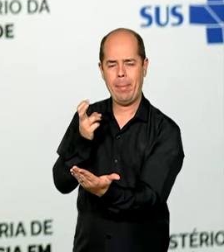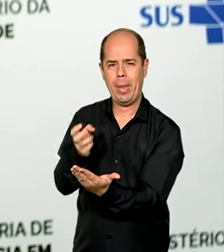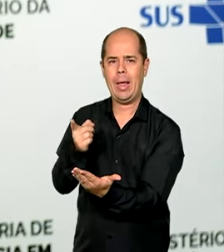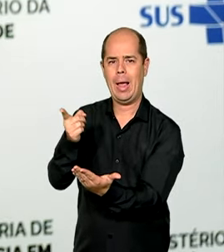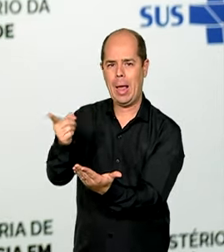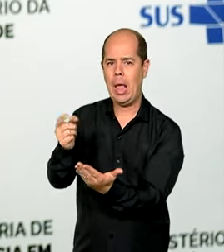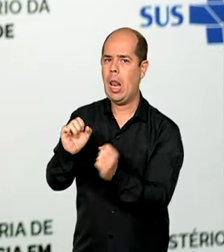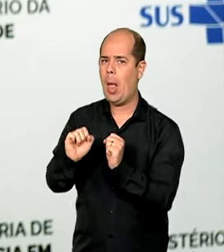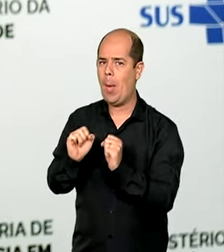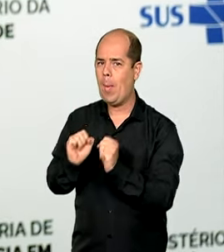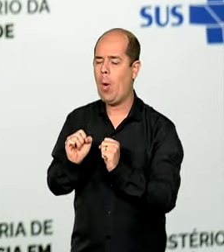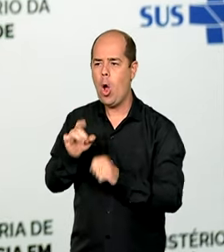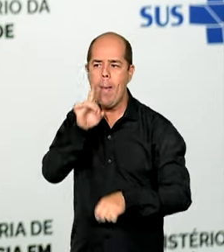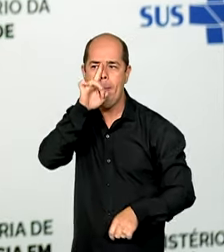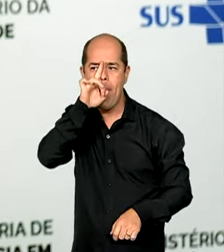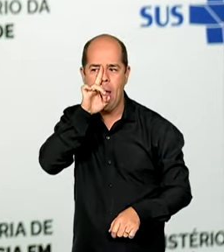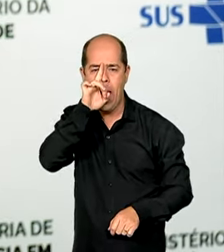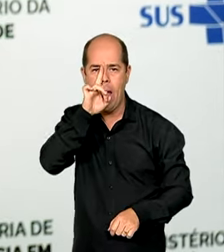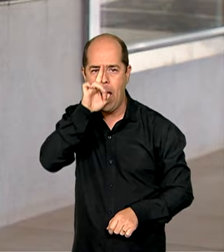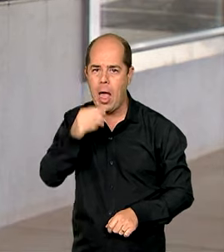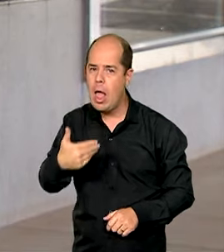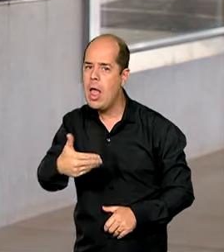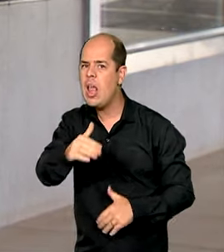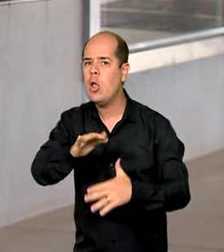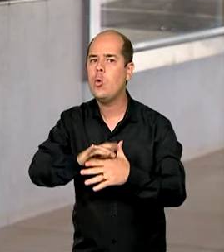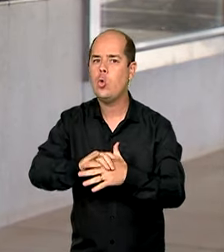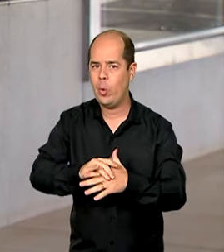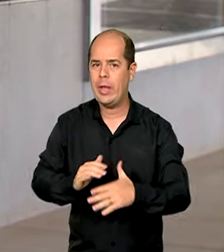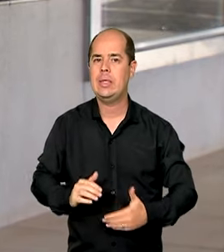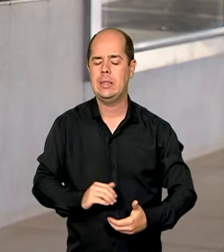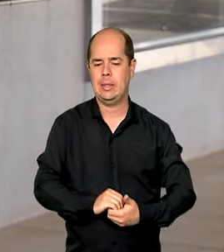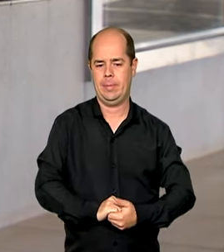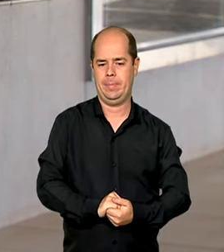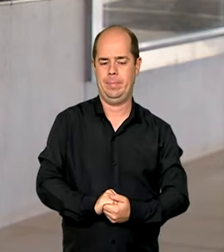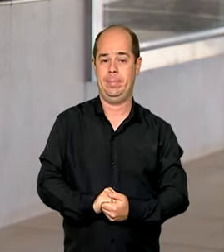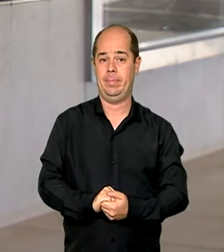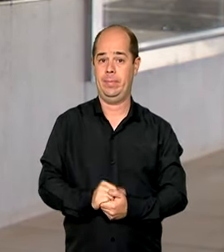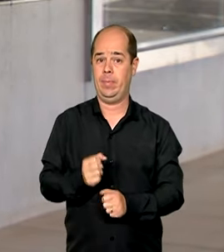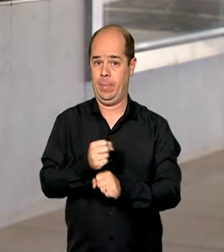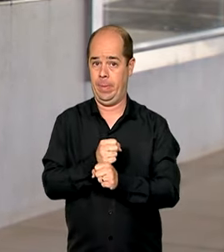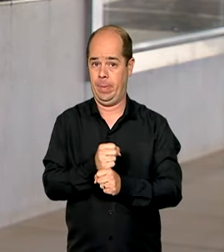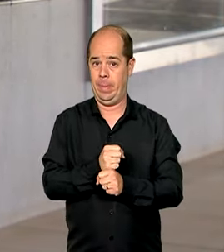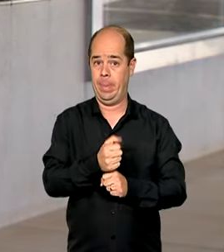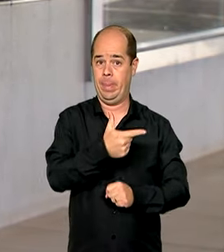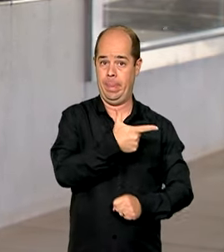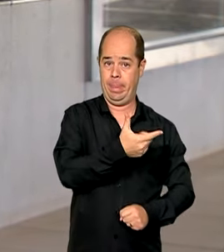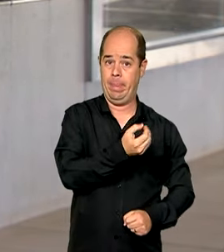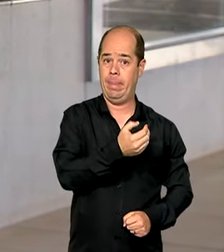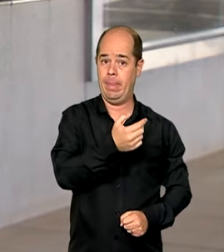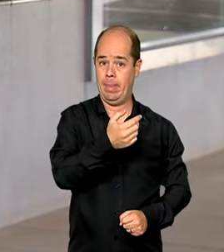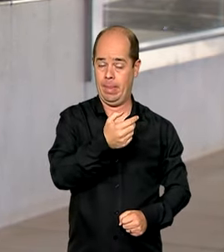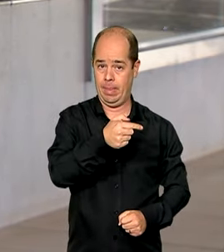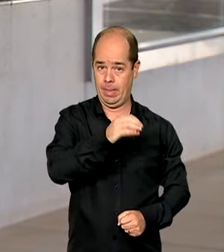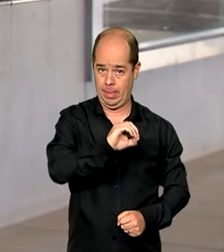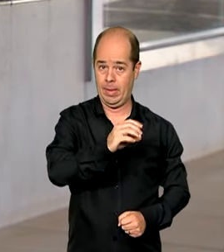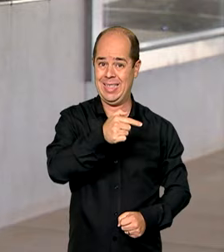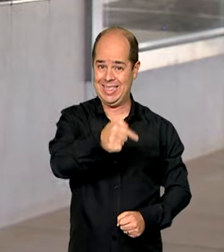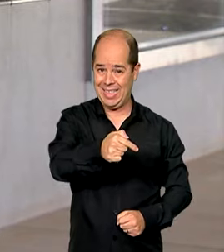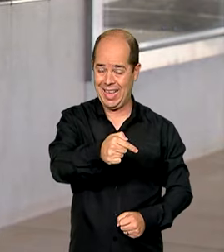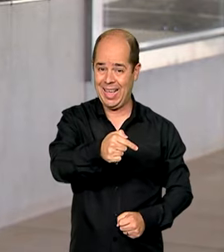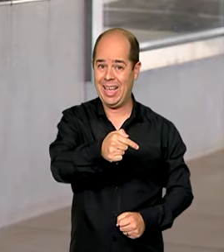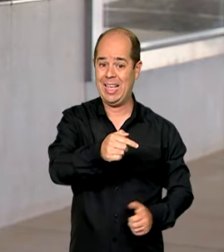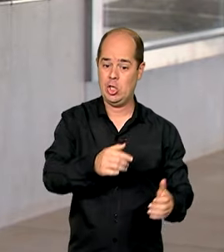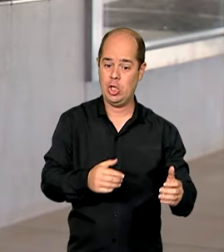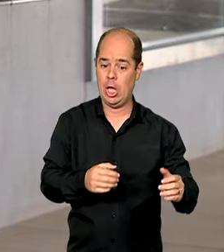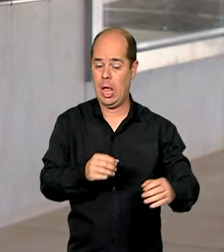específicos aquele trabalhador está exposto. Entre 2007 e 2022, o SUS atendeu quase